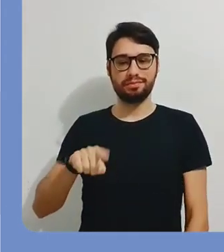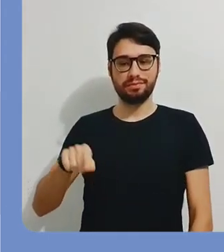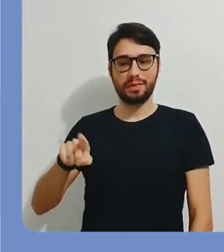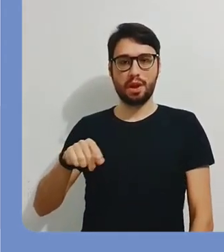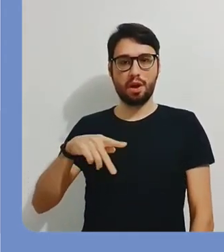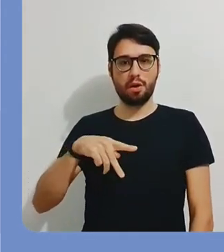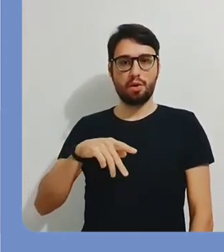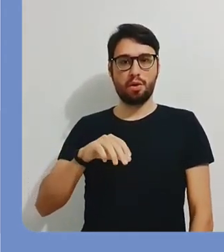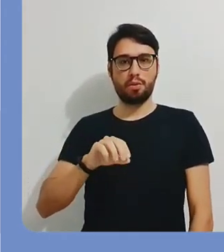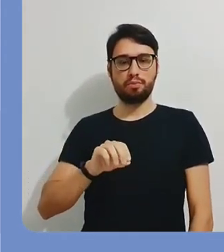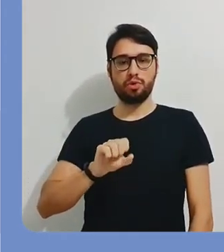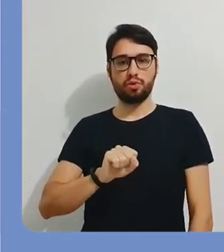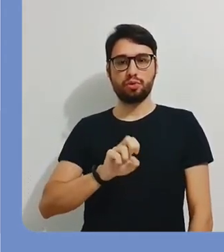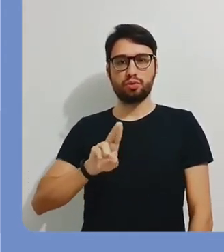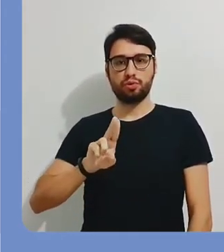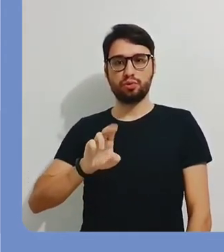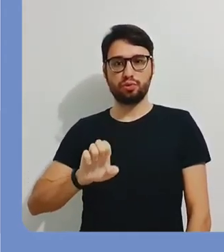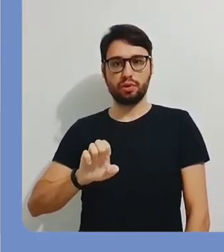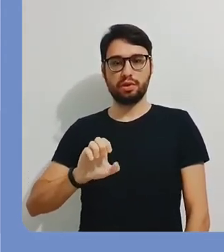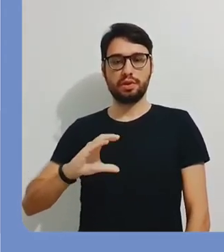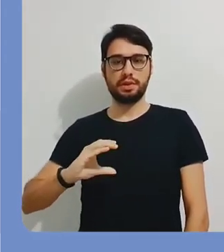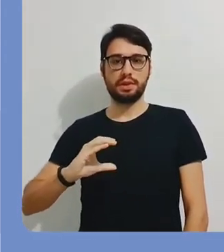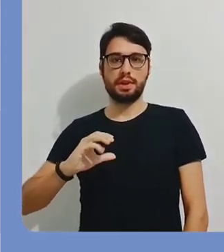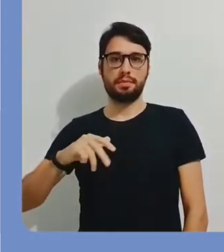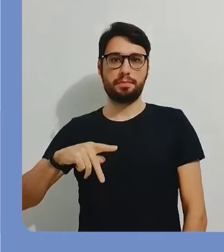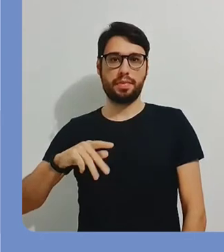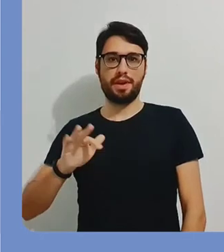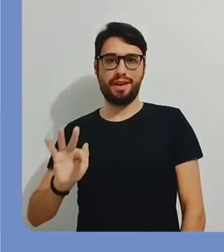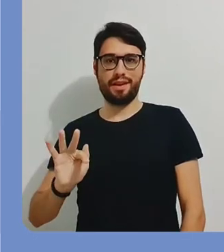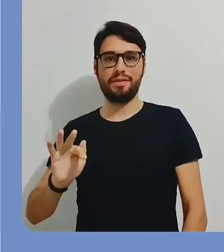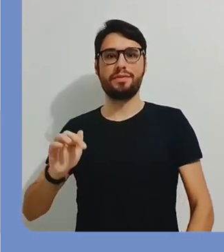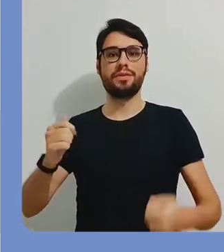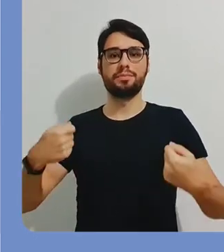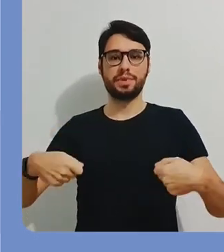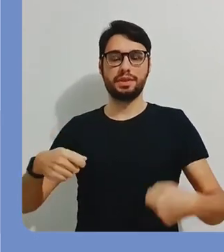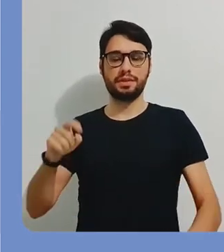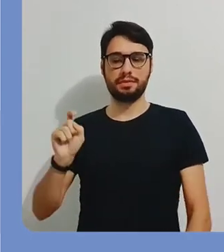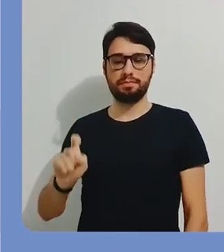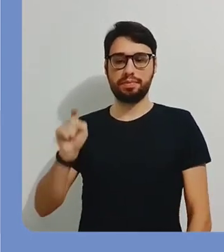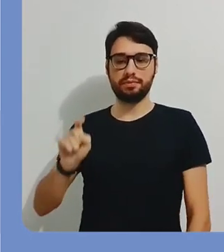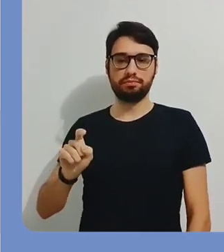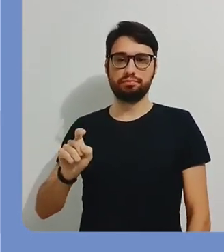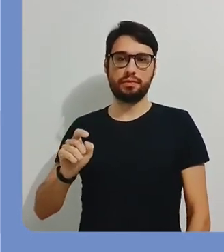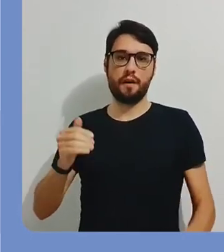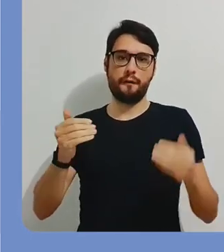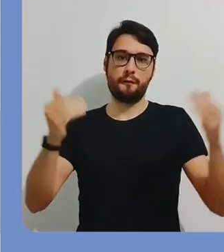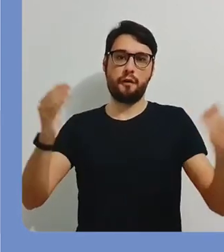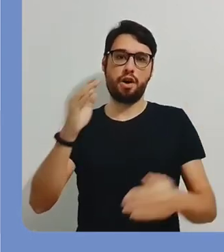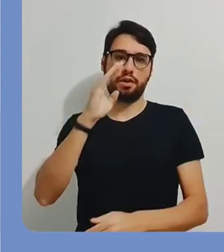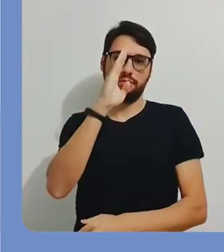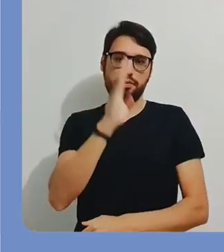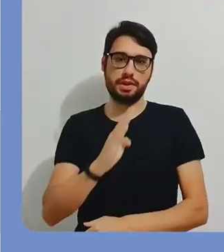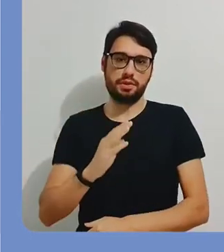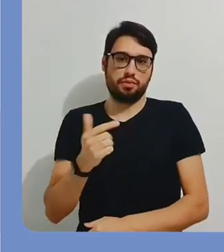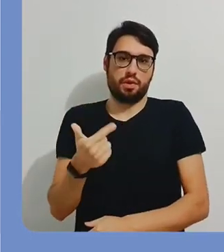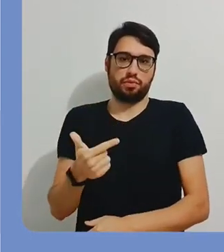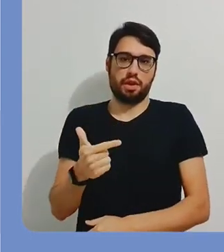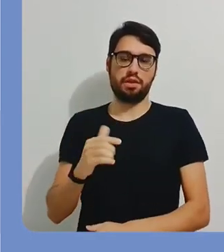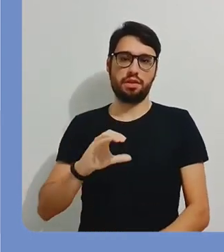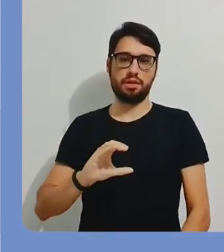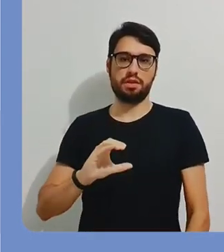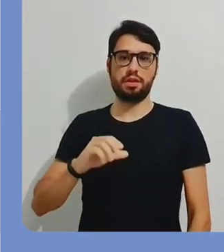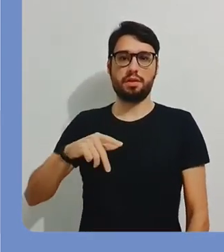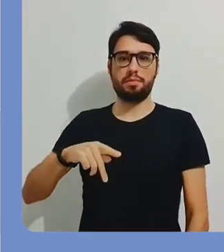estrangeiros, na opção possuem CPF, você precisa selecionar que alguns participantes são